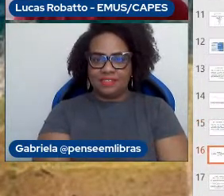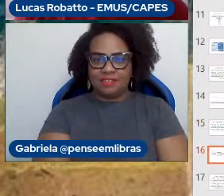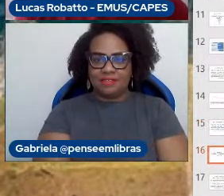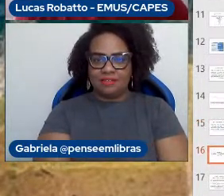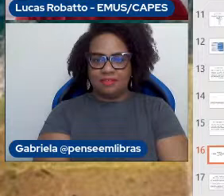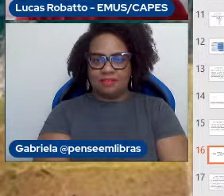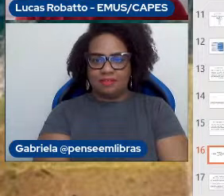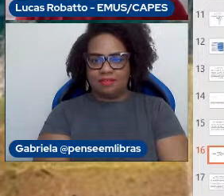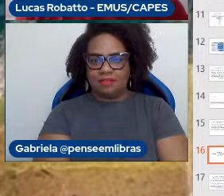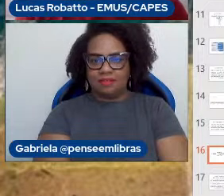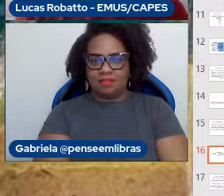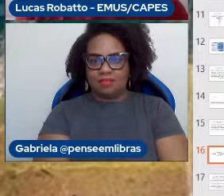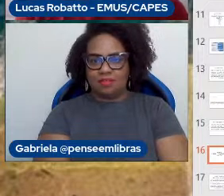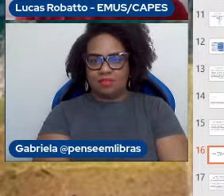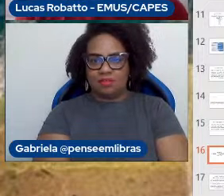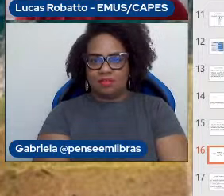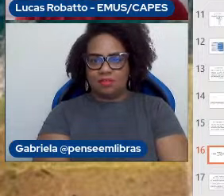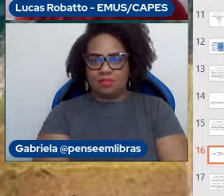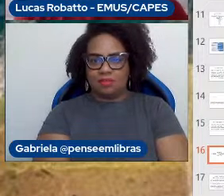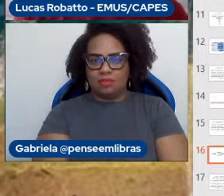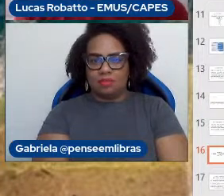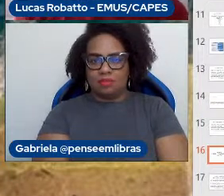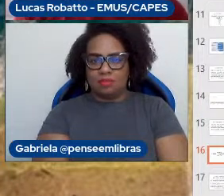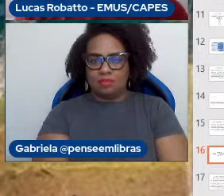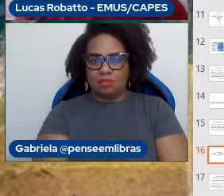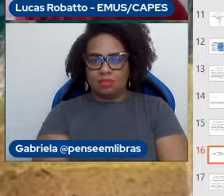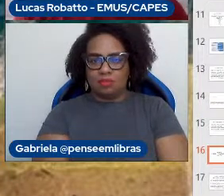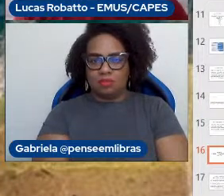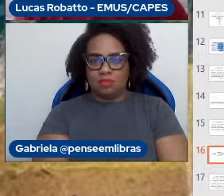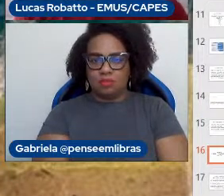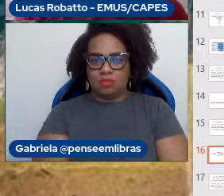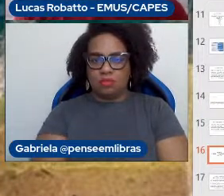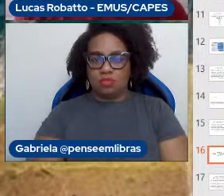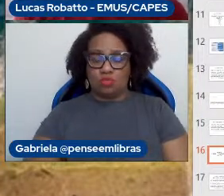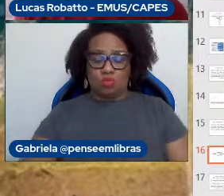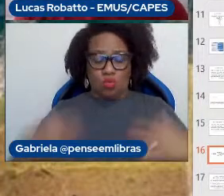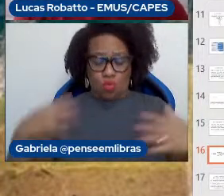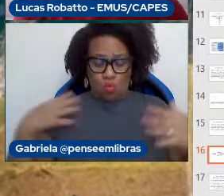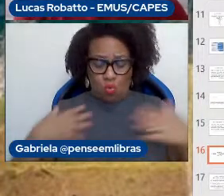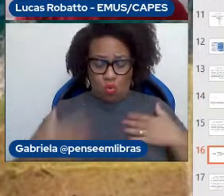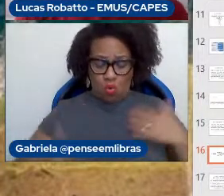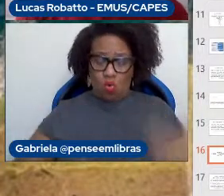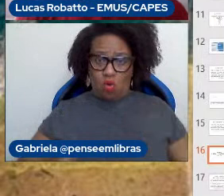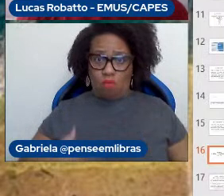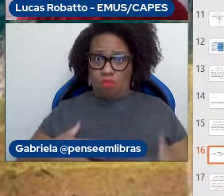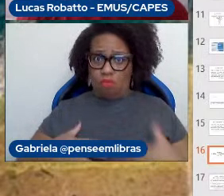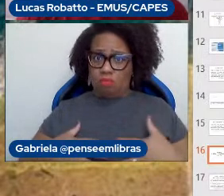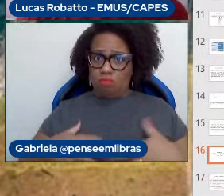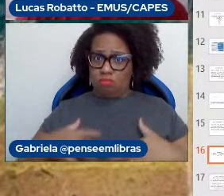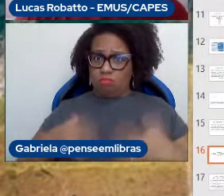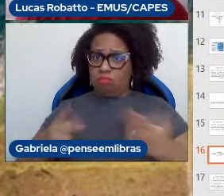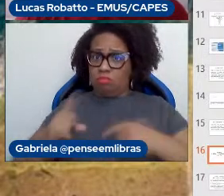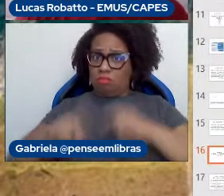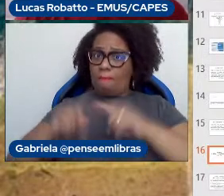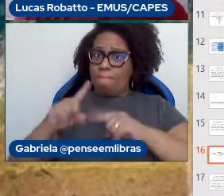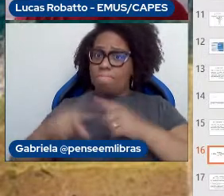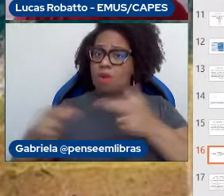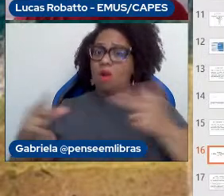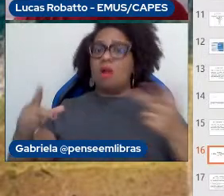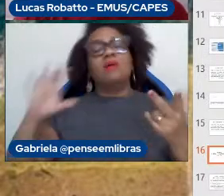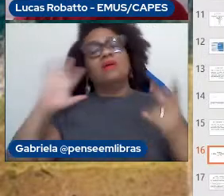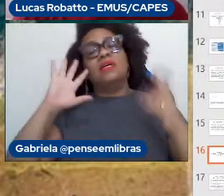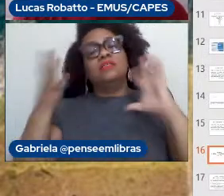Quarta parte. O corpo é o instrumento, o corpo e o instrumento soluções. Então, que a gente pode fazer